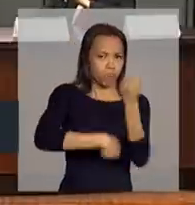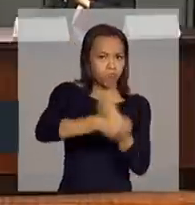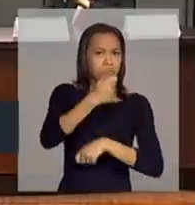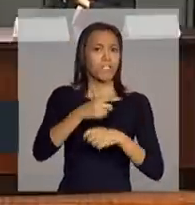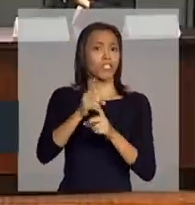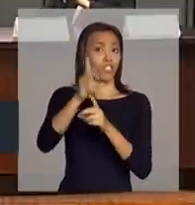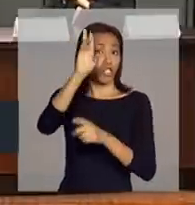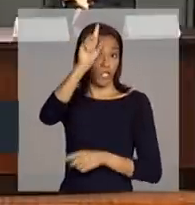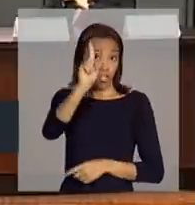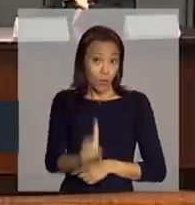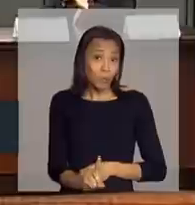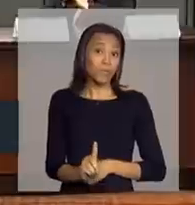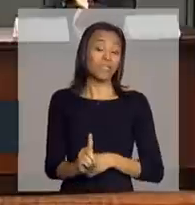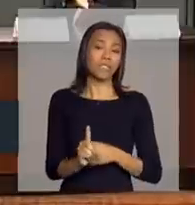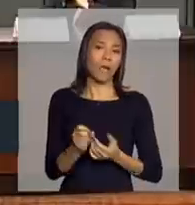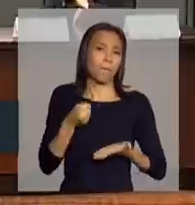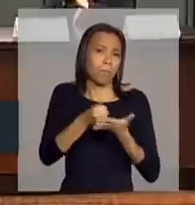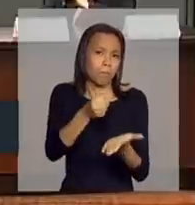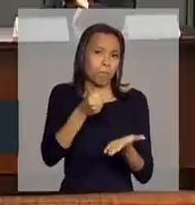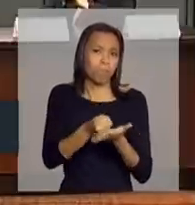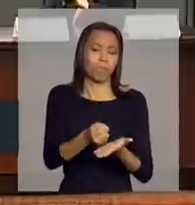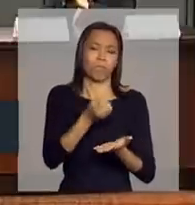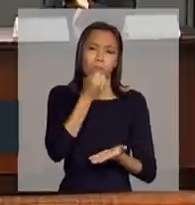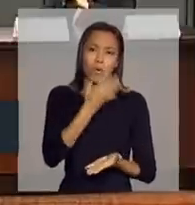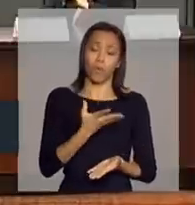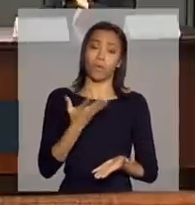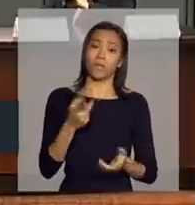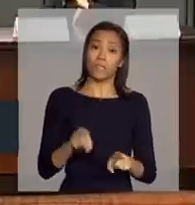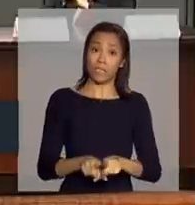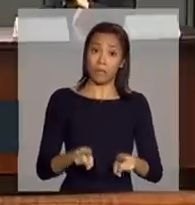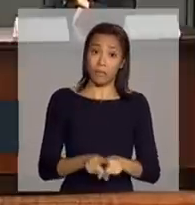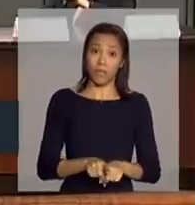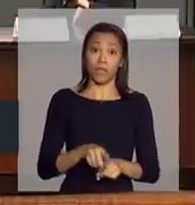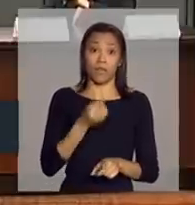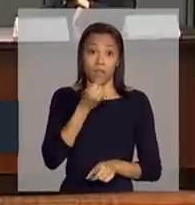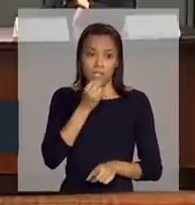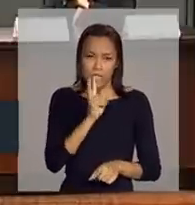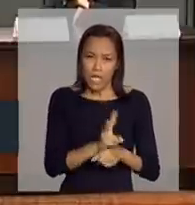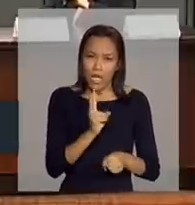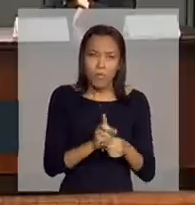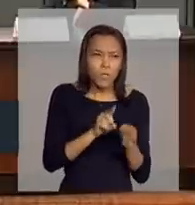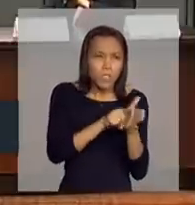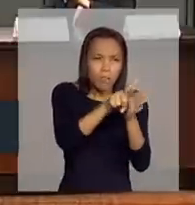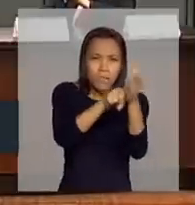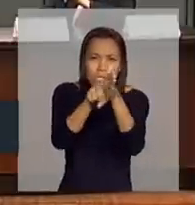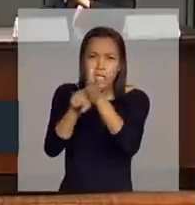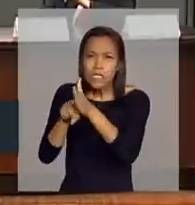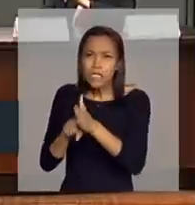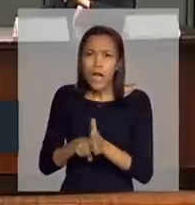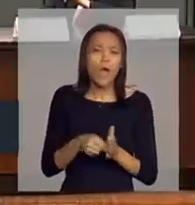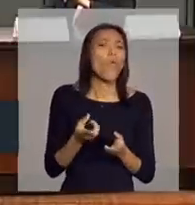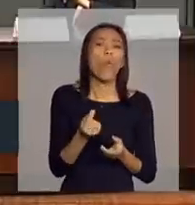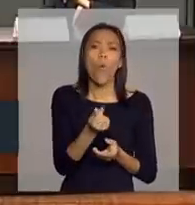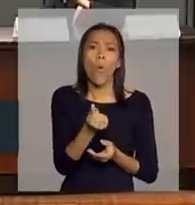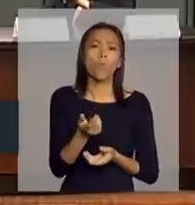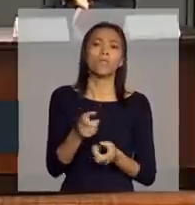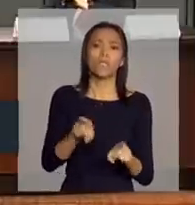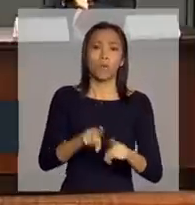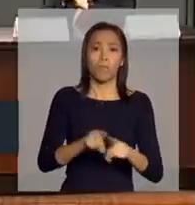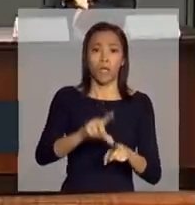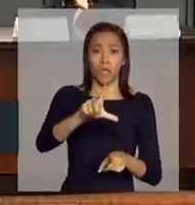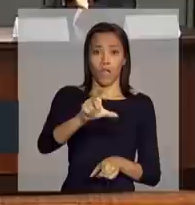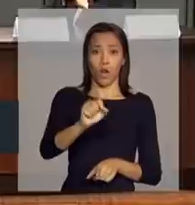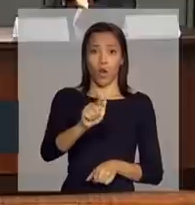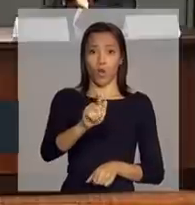que além desse papel de realizar o acompanhamento de safra, de logística, também é